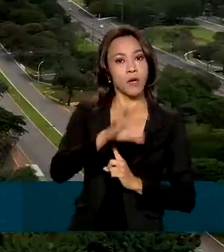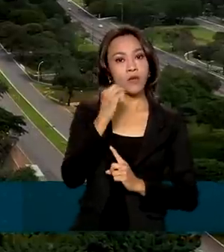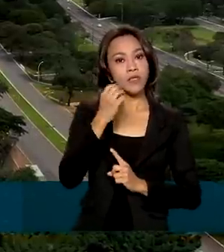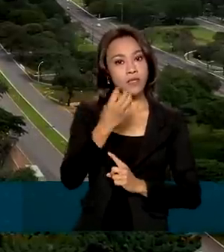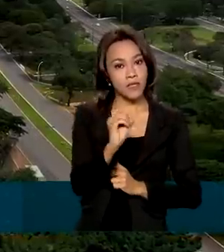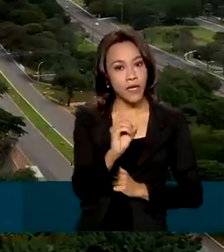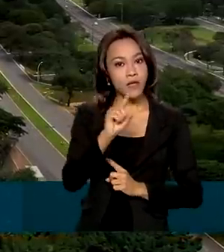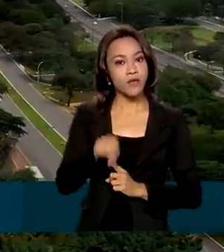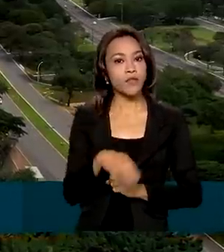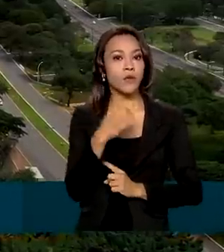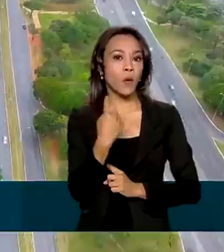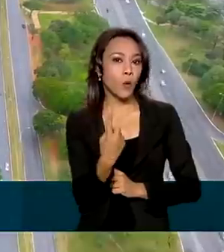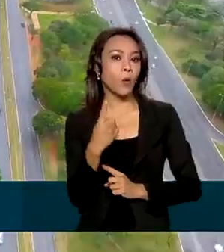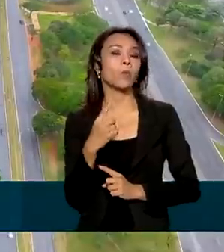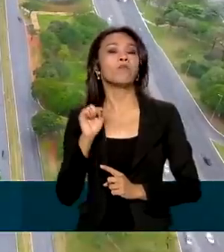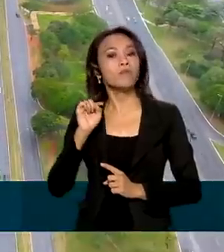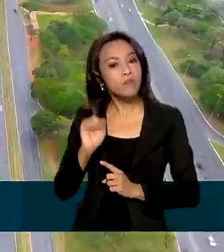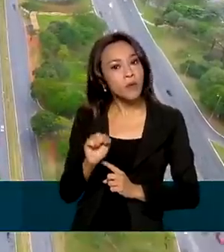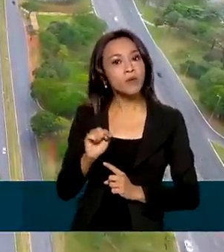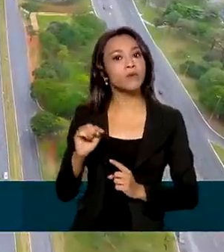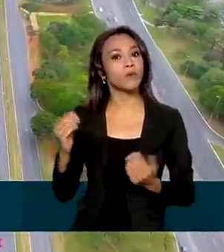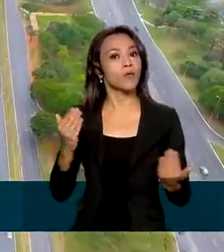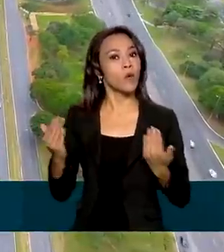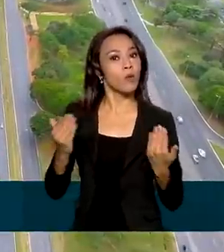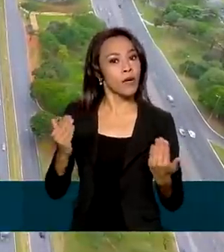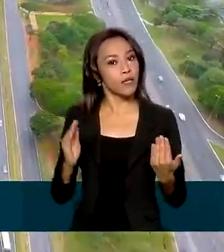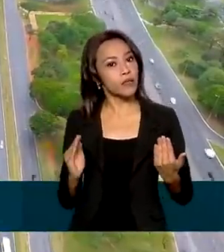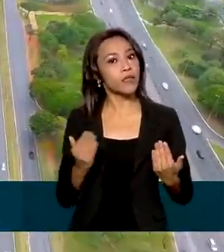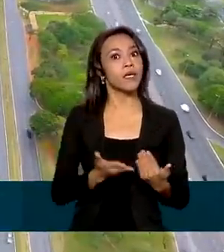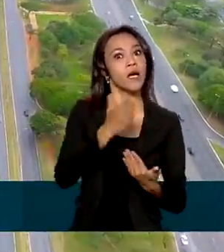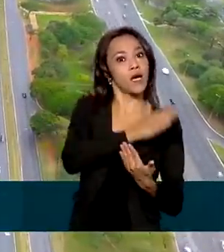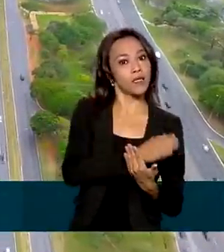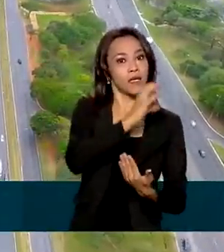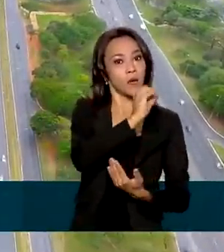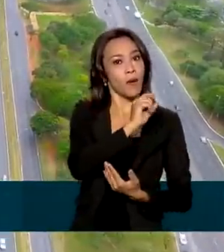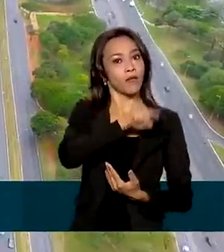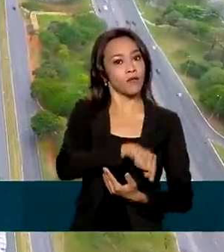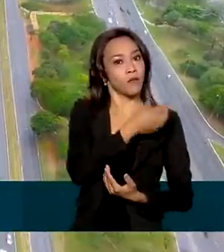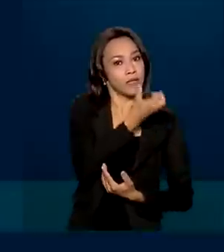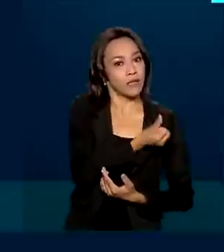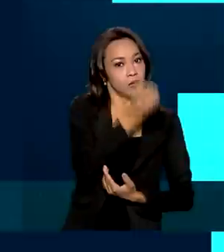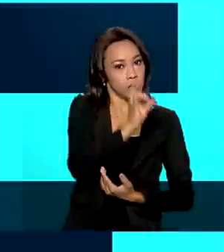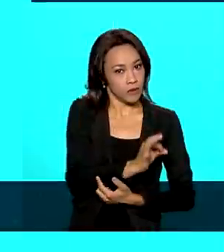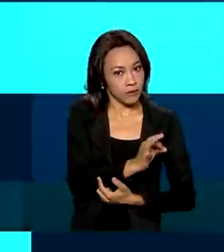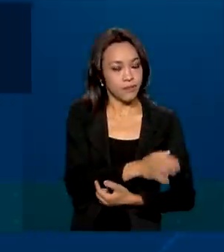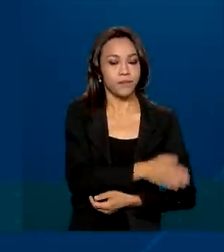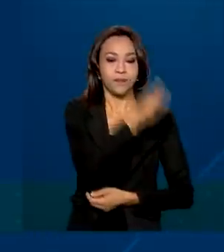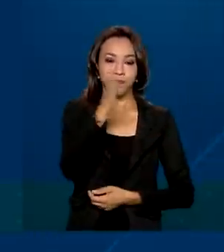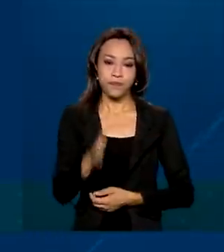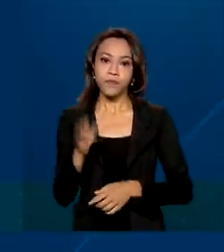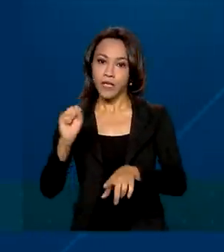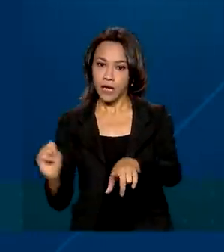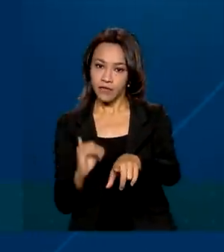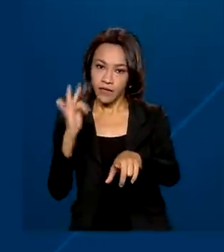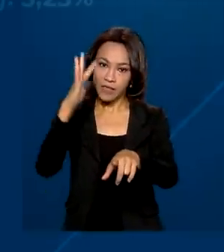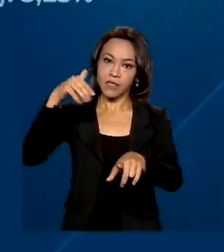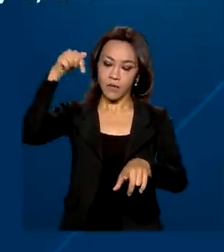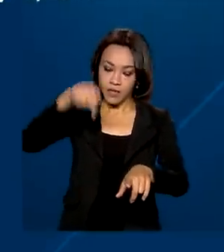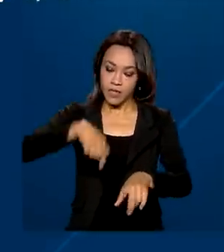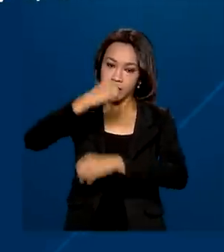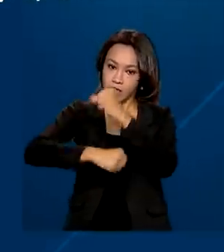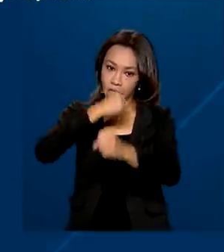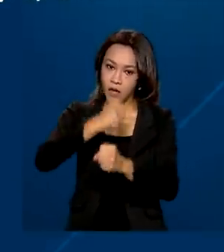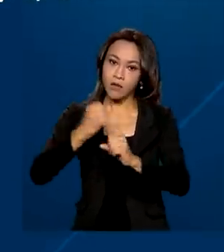ponto percentual maior que a projeção anterior, que era de 4,6%. Já a inflação deve fechar 2021